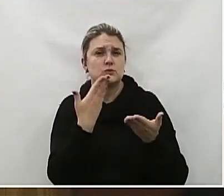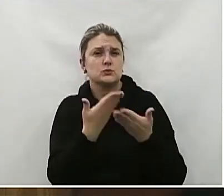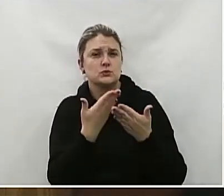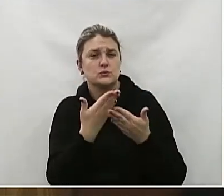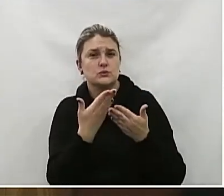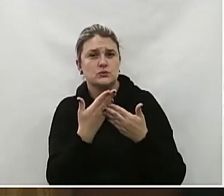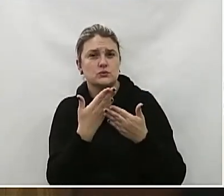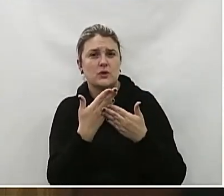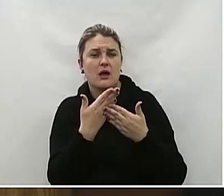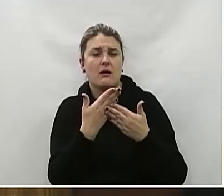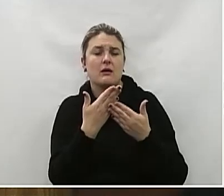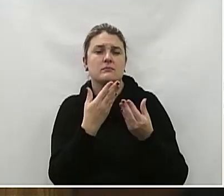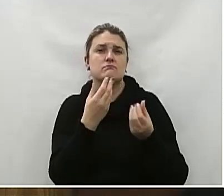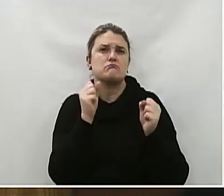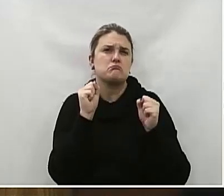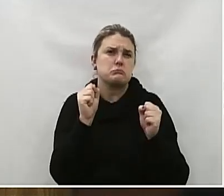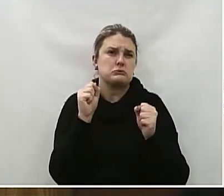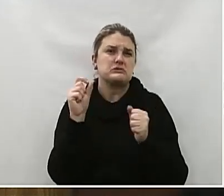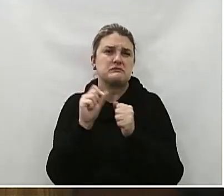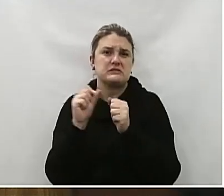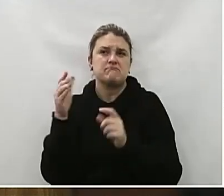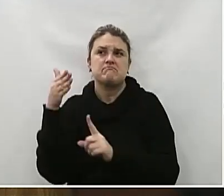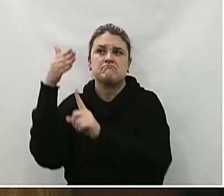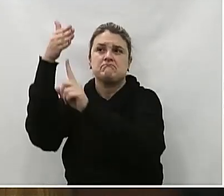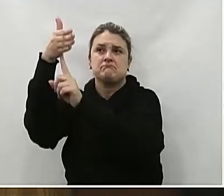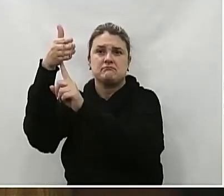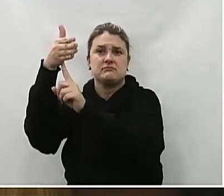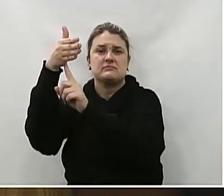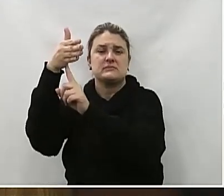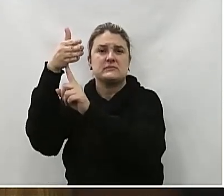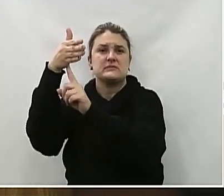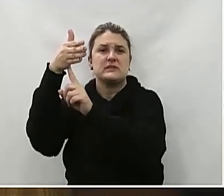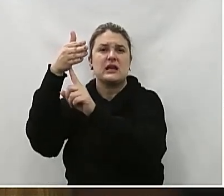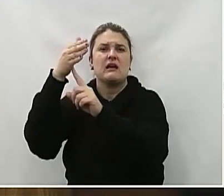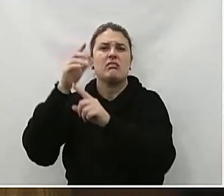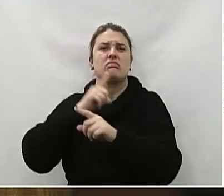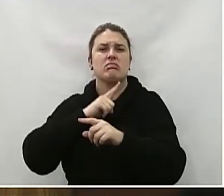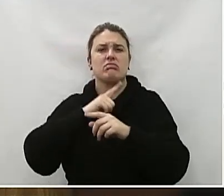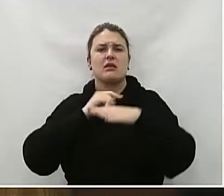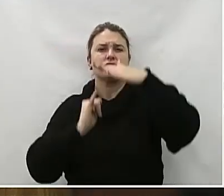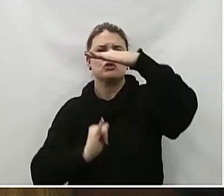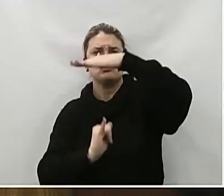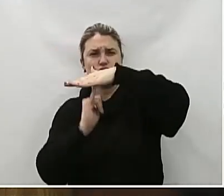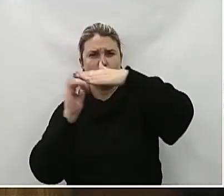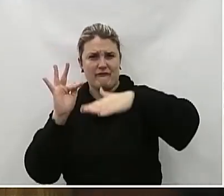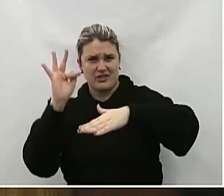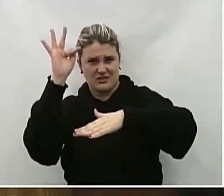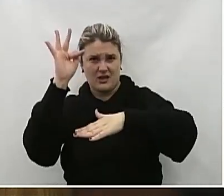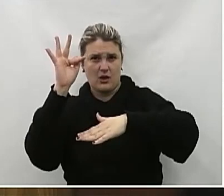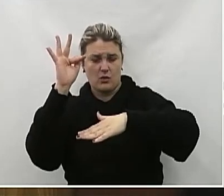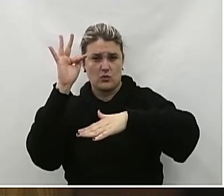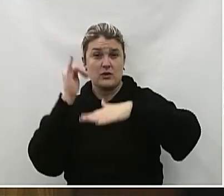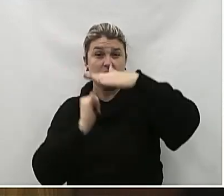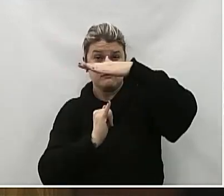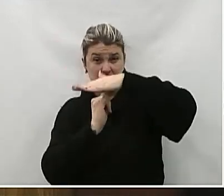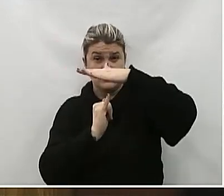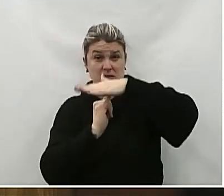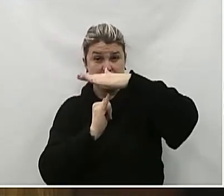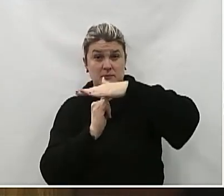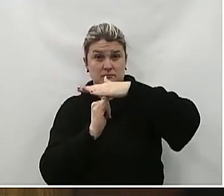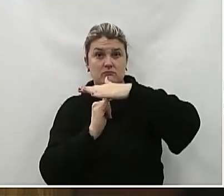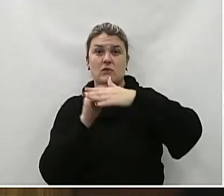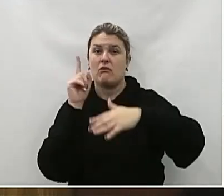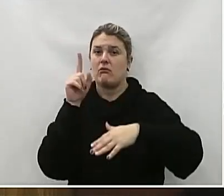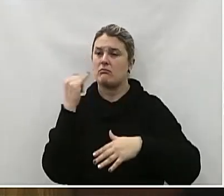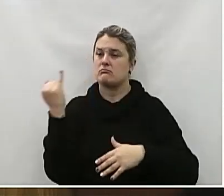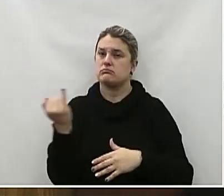a colocação de placas indicativas Para o prédio do Instituto Federal do Paraná Justificativa O IFPR desempenha um